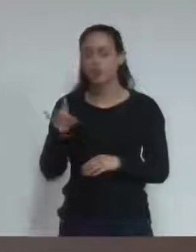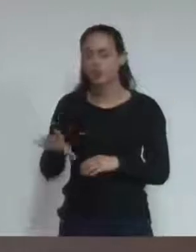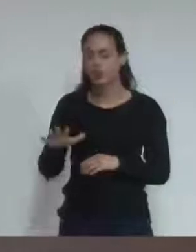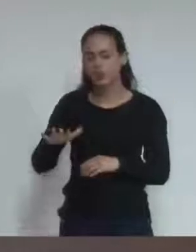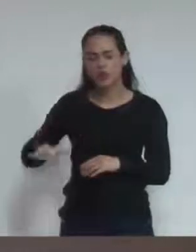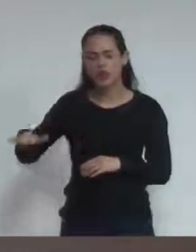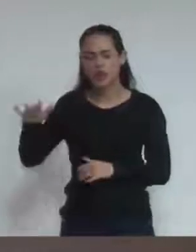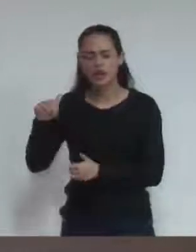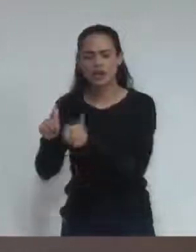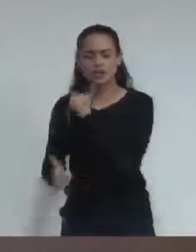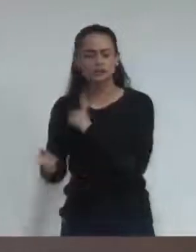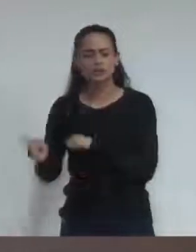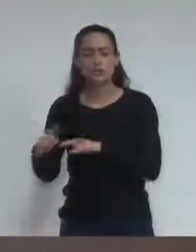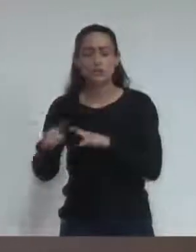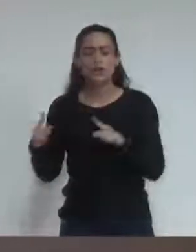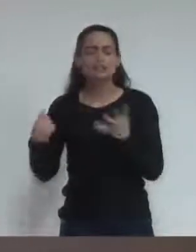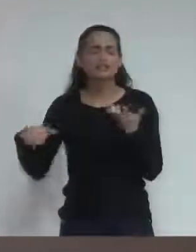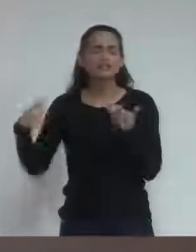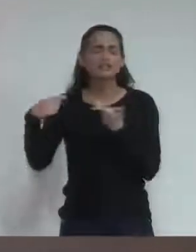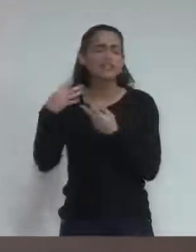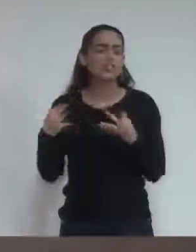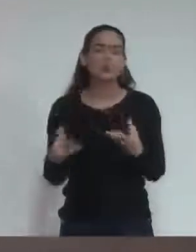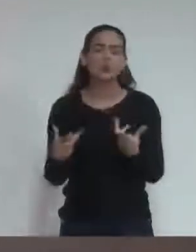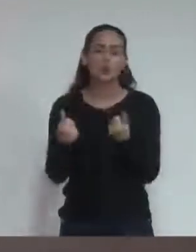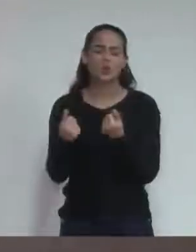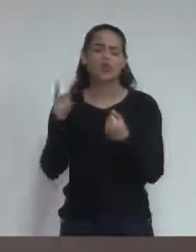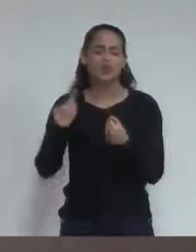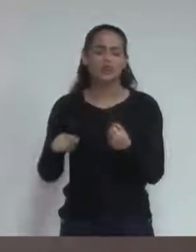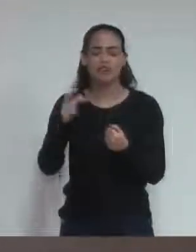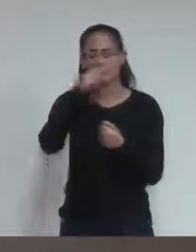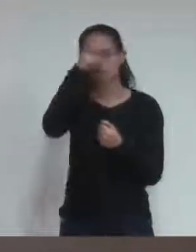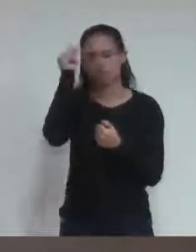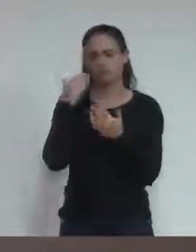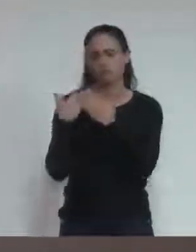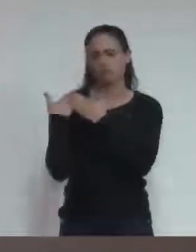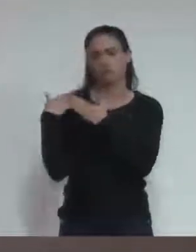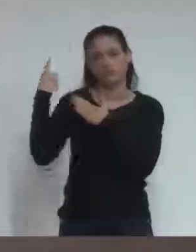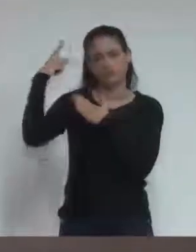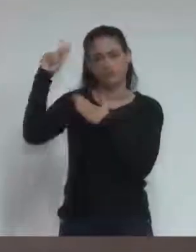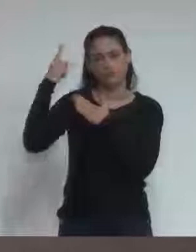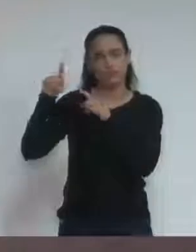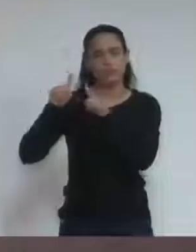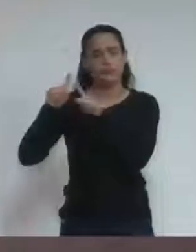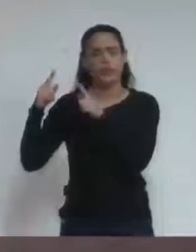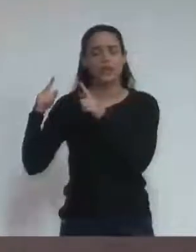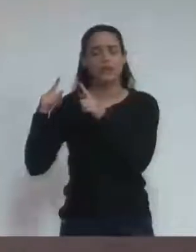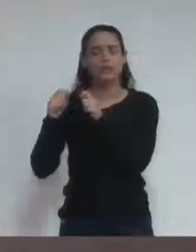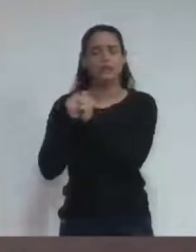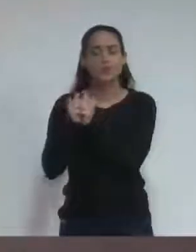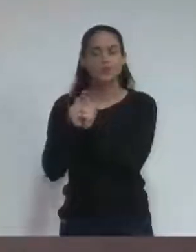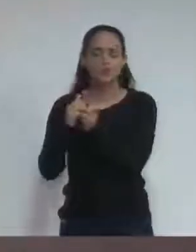todos, no geral. Essa é a obrigação do chefe do poder executivo e de seus secretários.